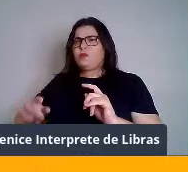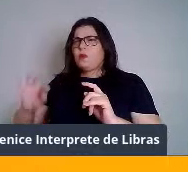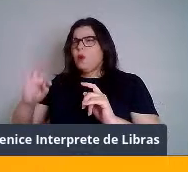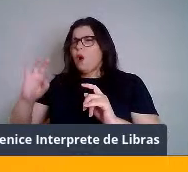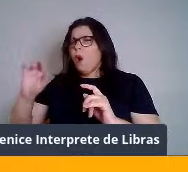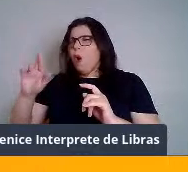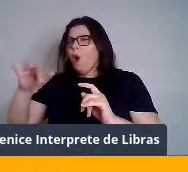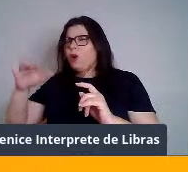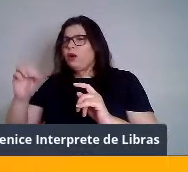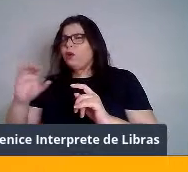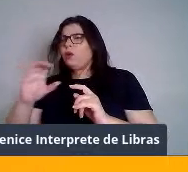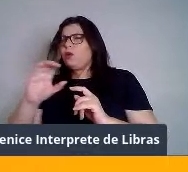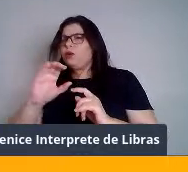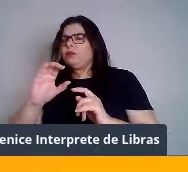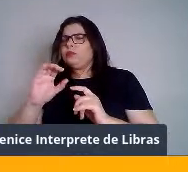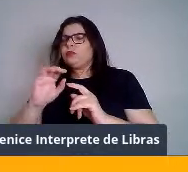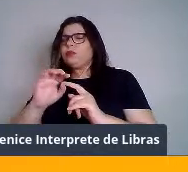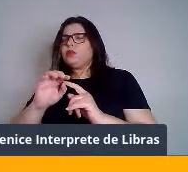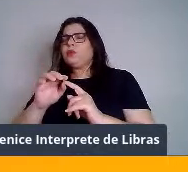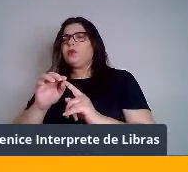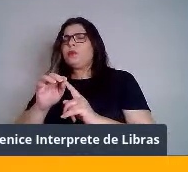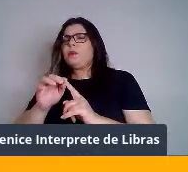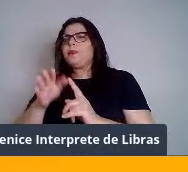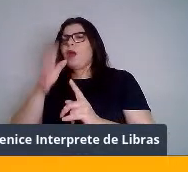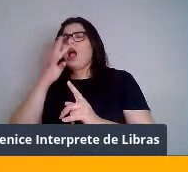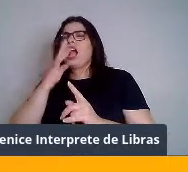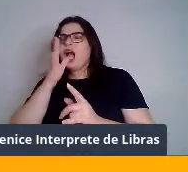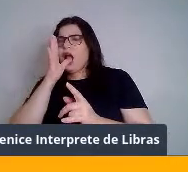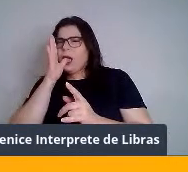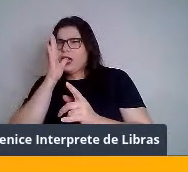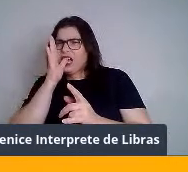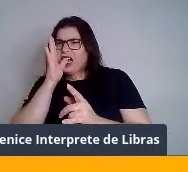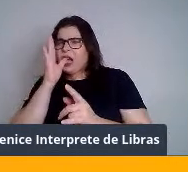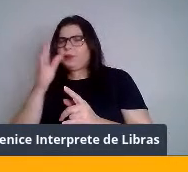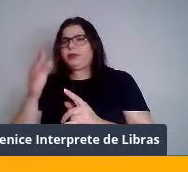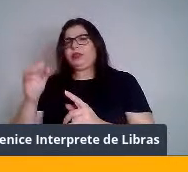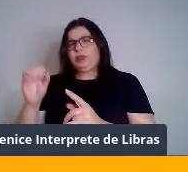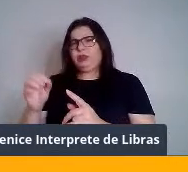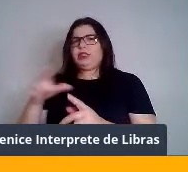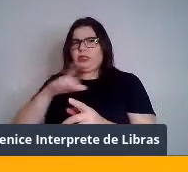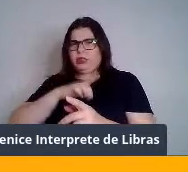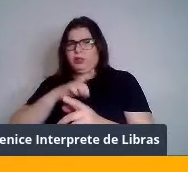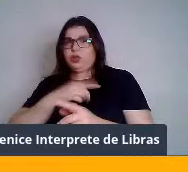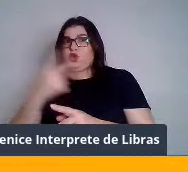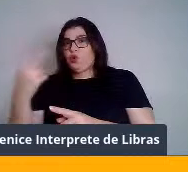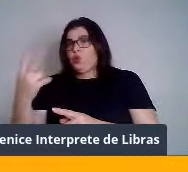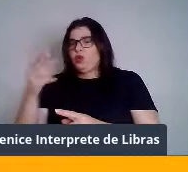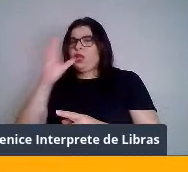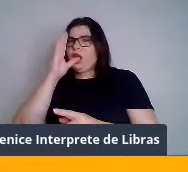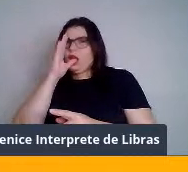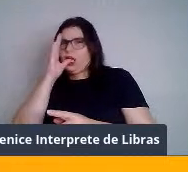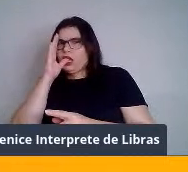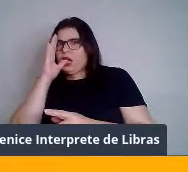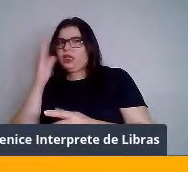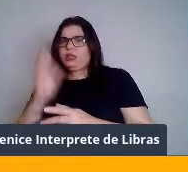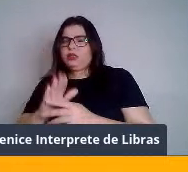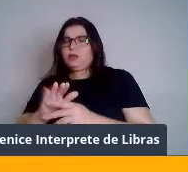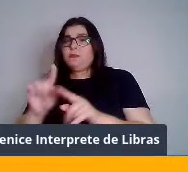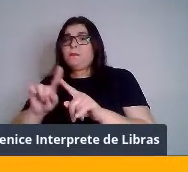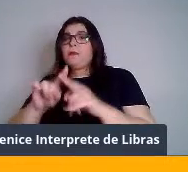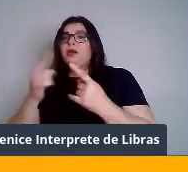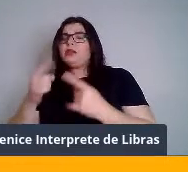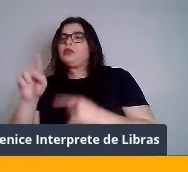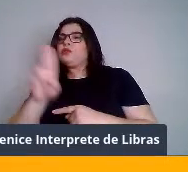copulador, o pênis dos Esquamata. Então, os lagartos e as serpentes têm dois pênis funcionais, embora eles só usam um.